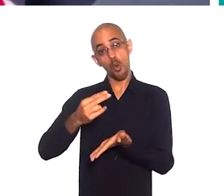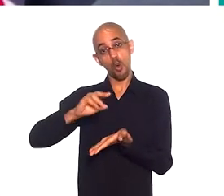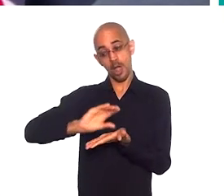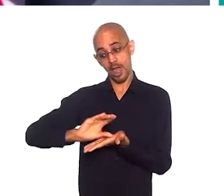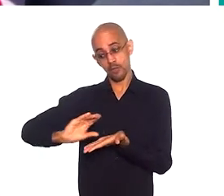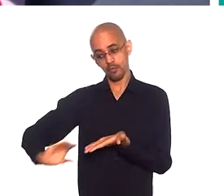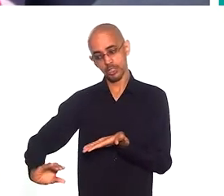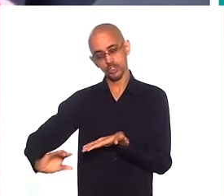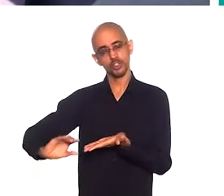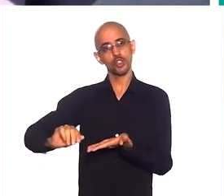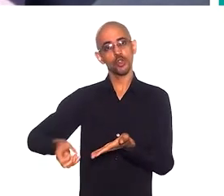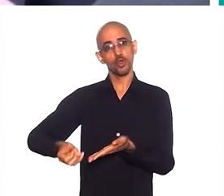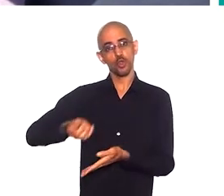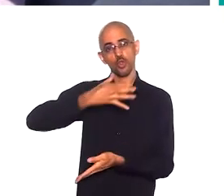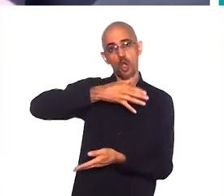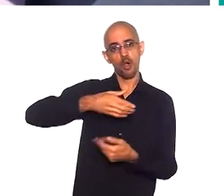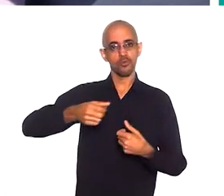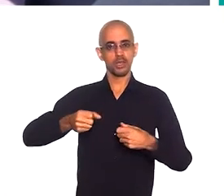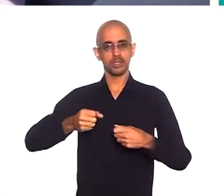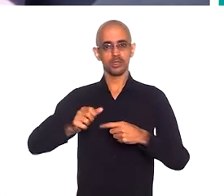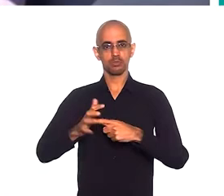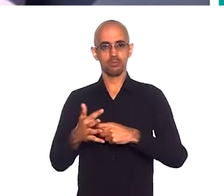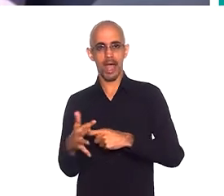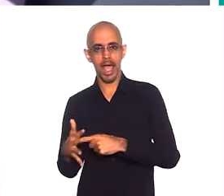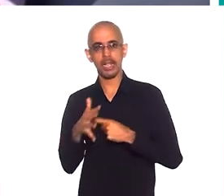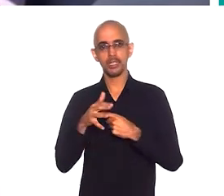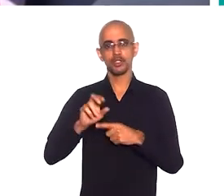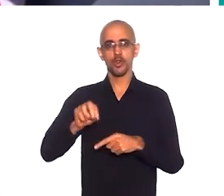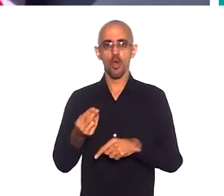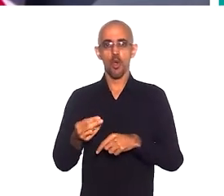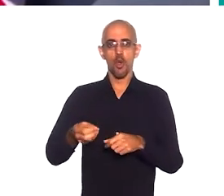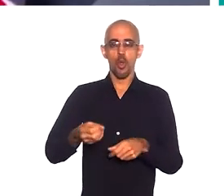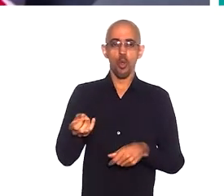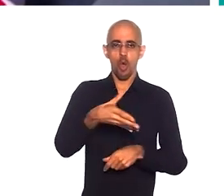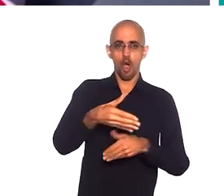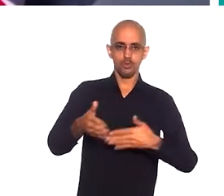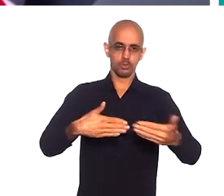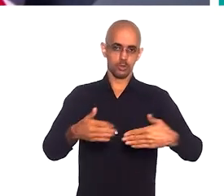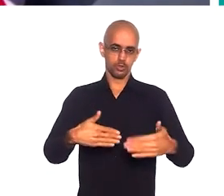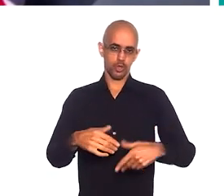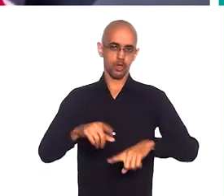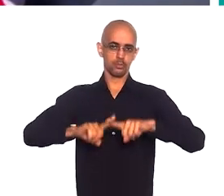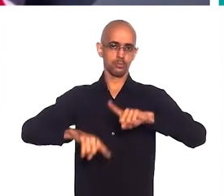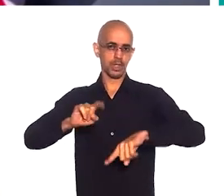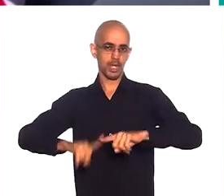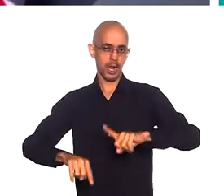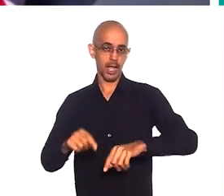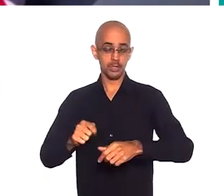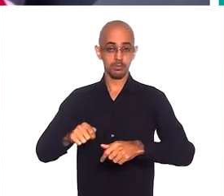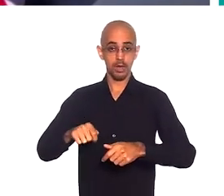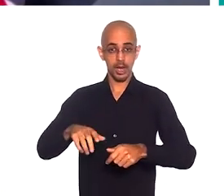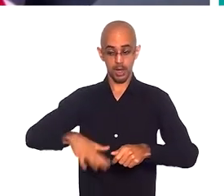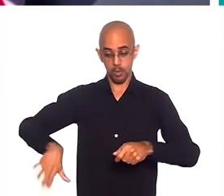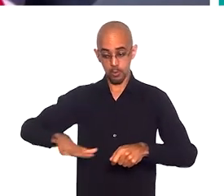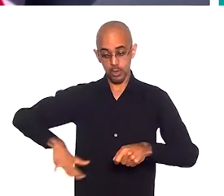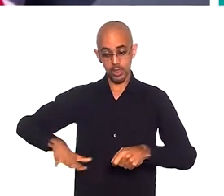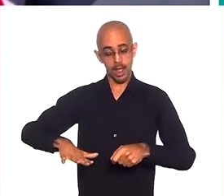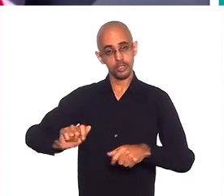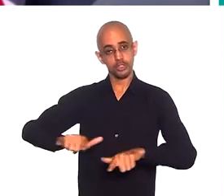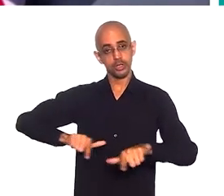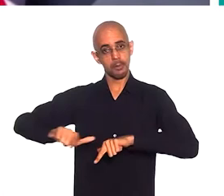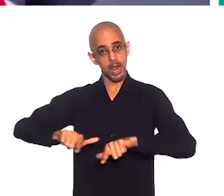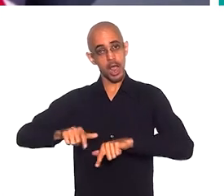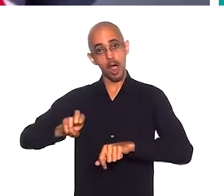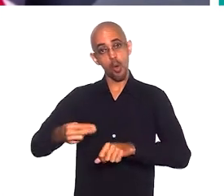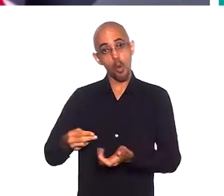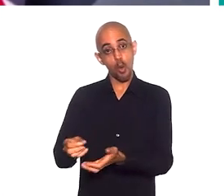aplicado em novas máquinas, novas produções, novas mercadorias, para o pessoal trabalhar. Ou então, é